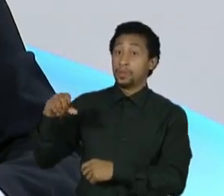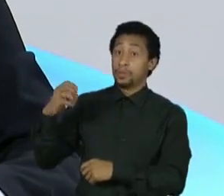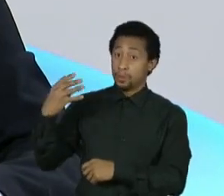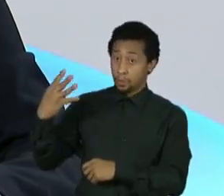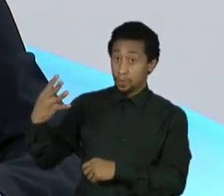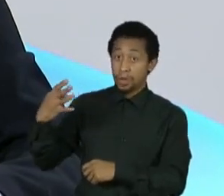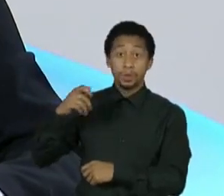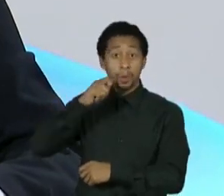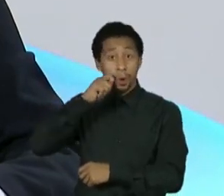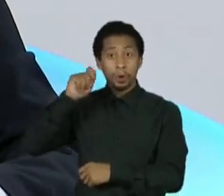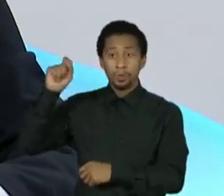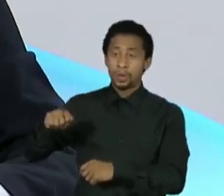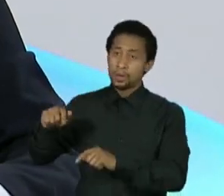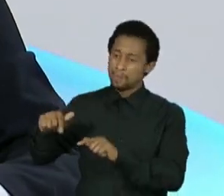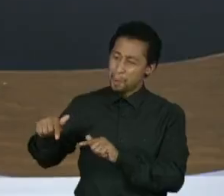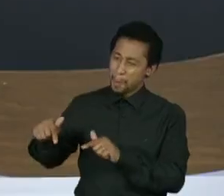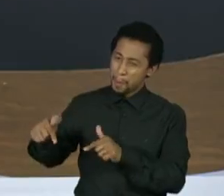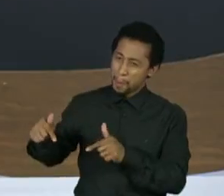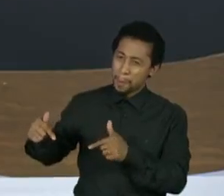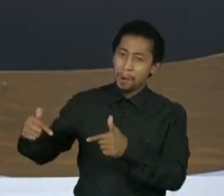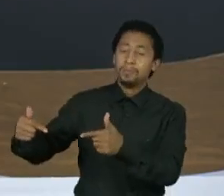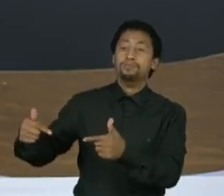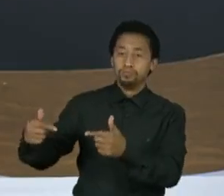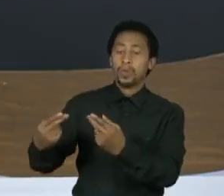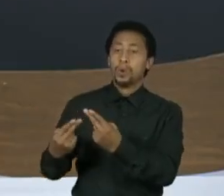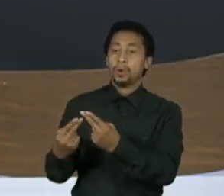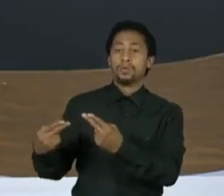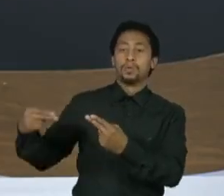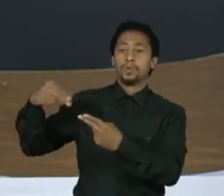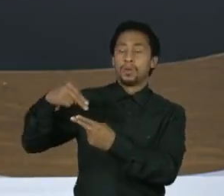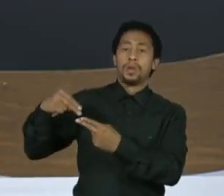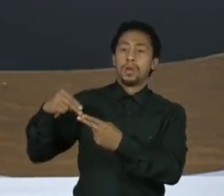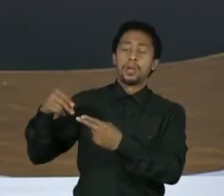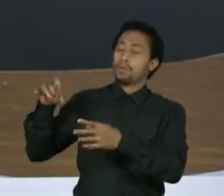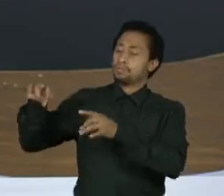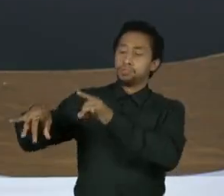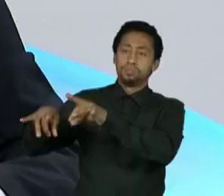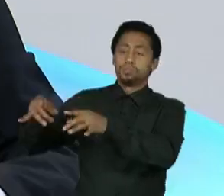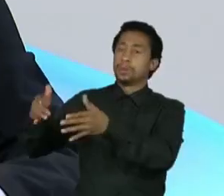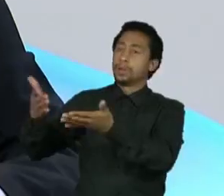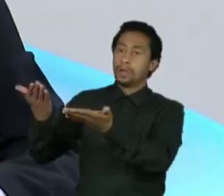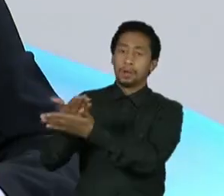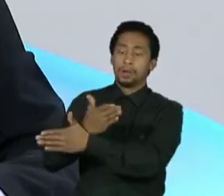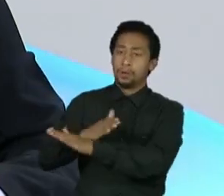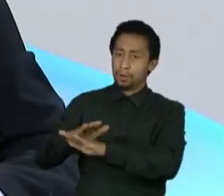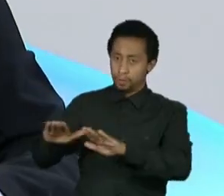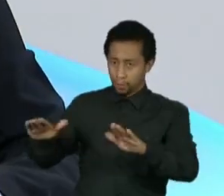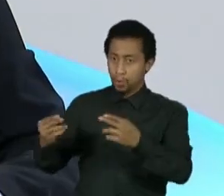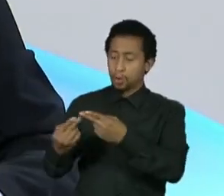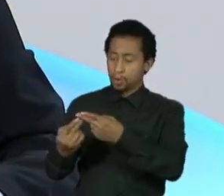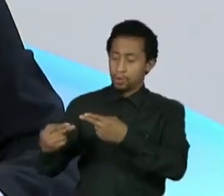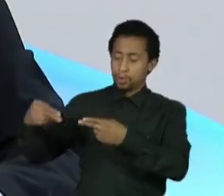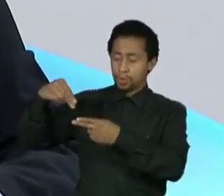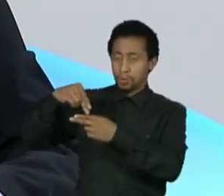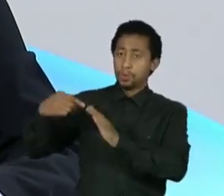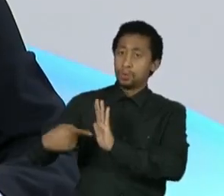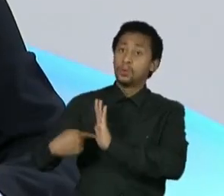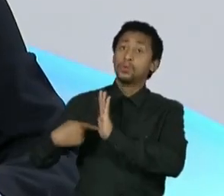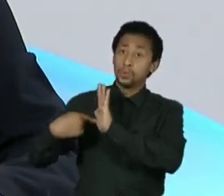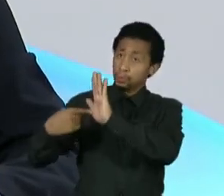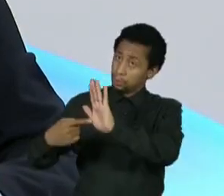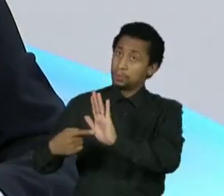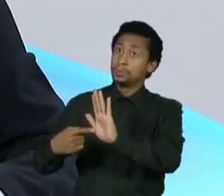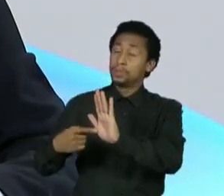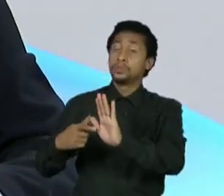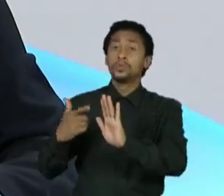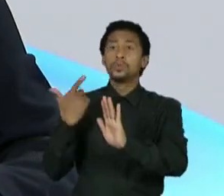Ucrânia se recusou do arsenal nuclear, terceiro arsenal nuclear do mundo, garantiram a